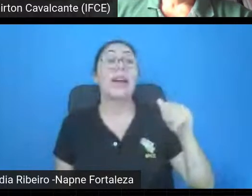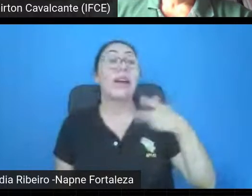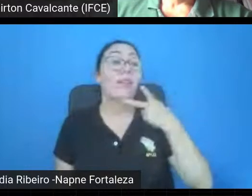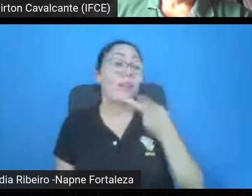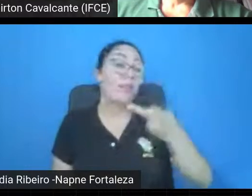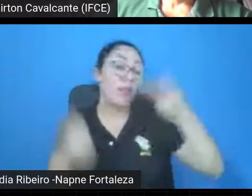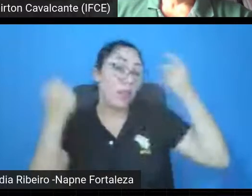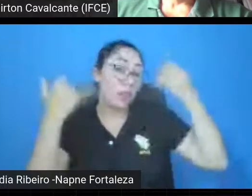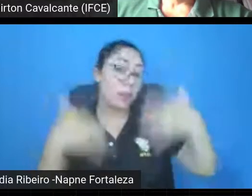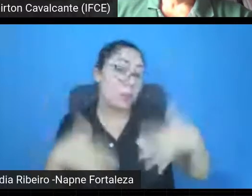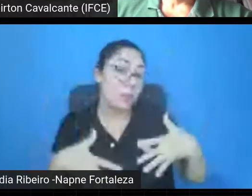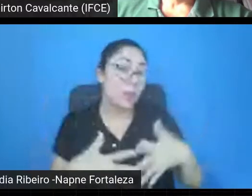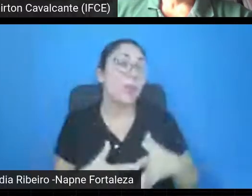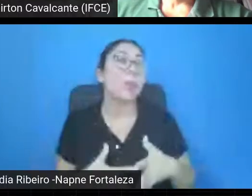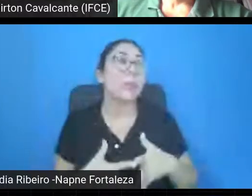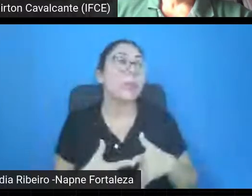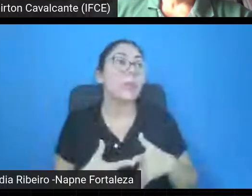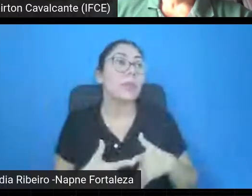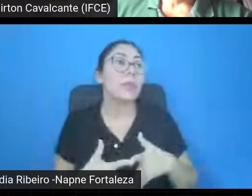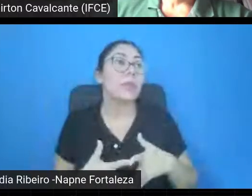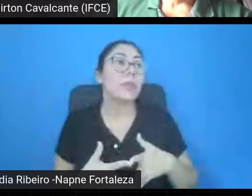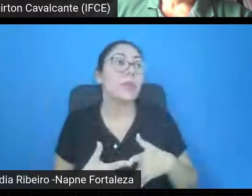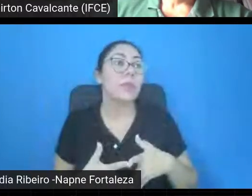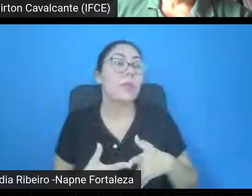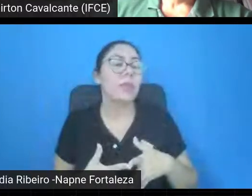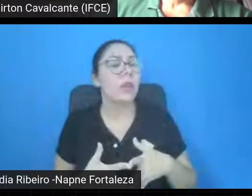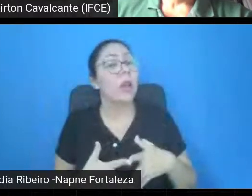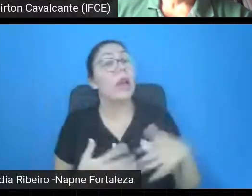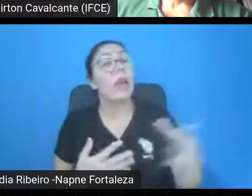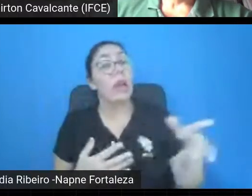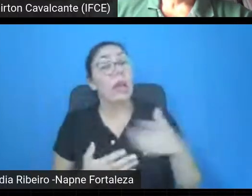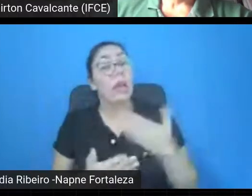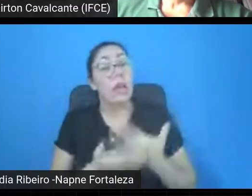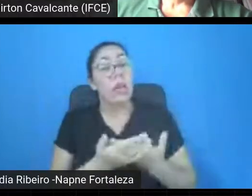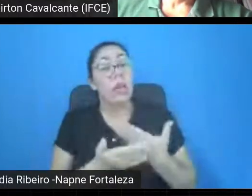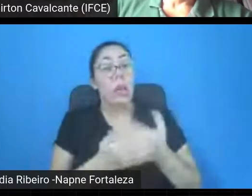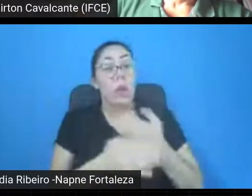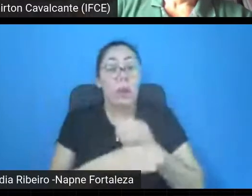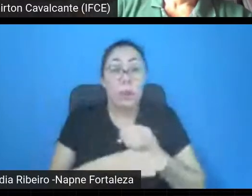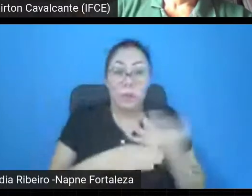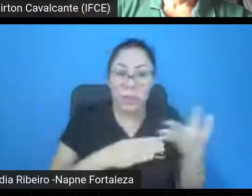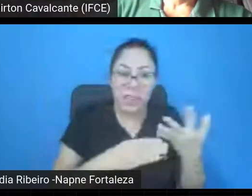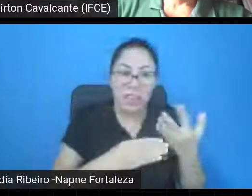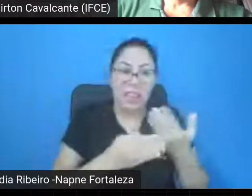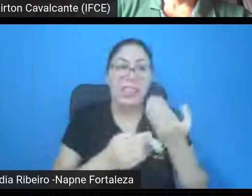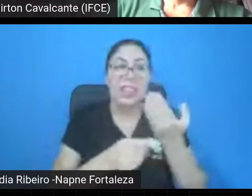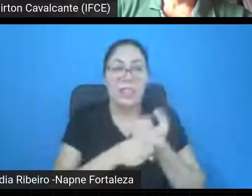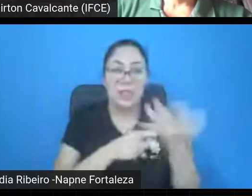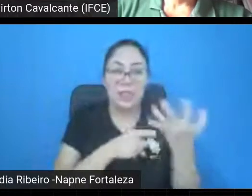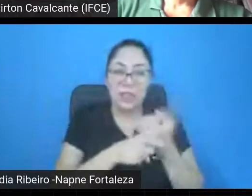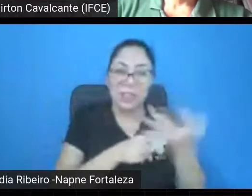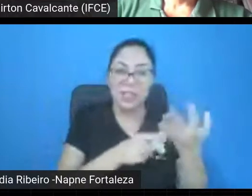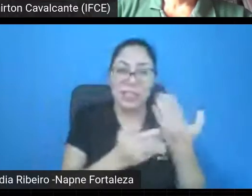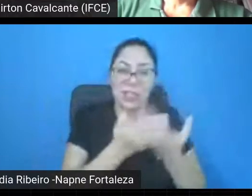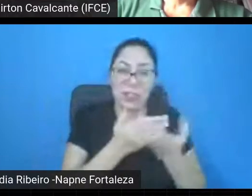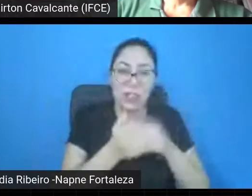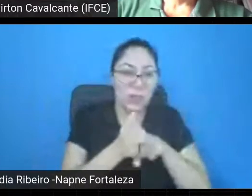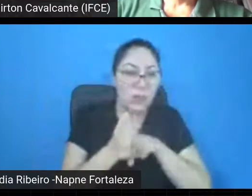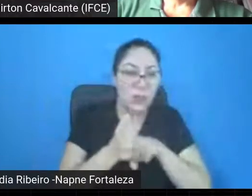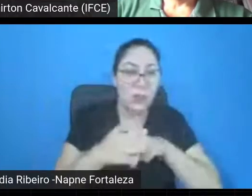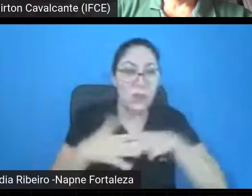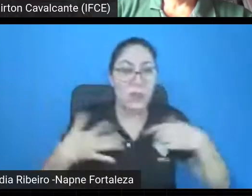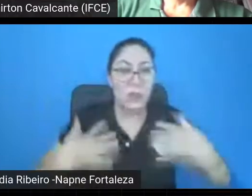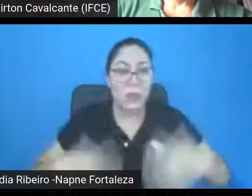o grande barato da astrofísica é você estar fazendo sempre coisas no limite do limite, na fronteira do